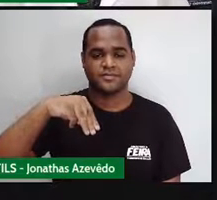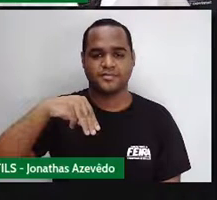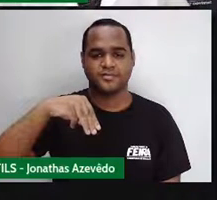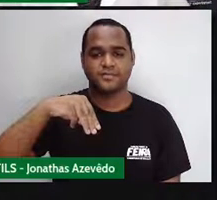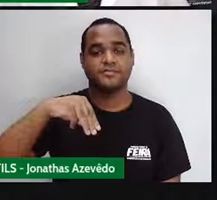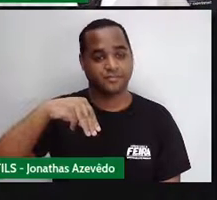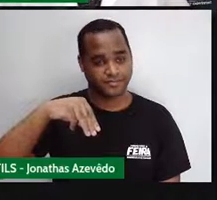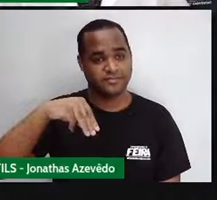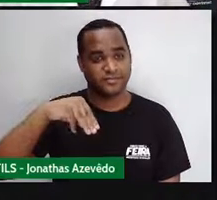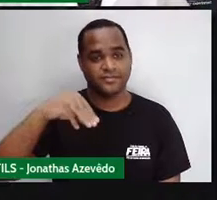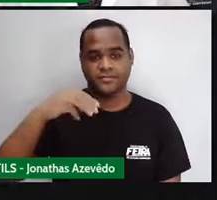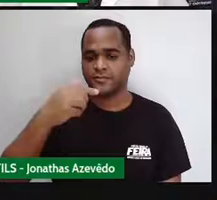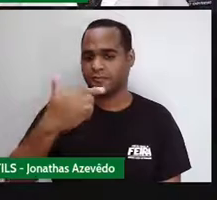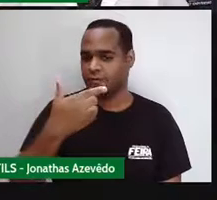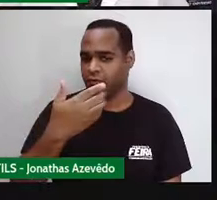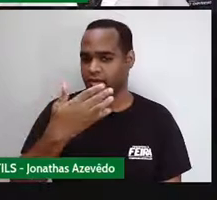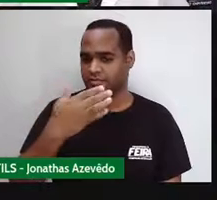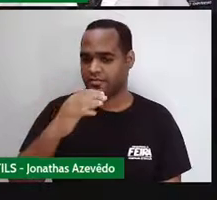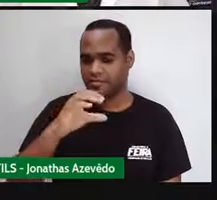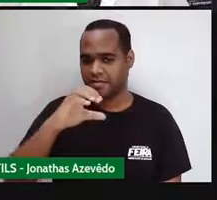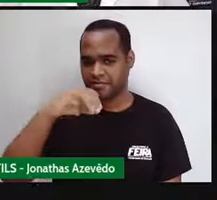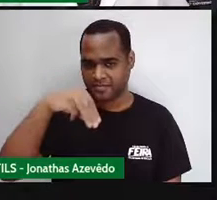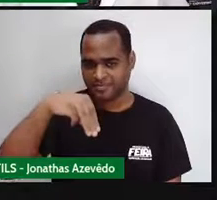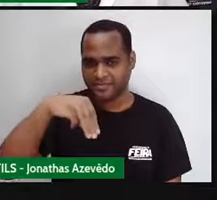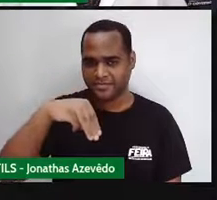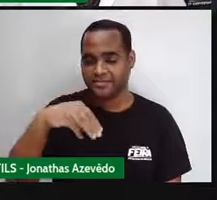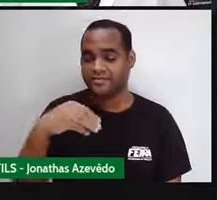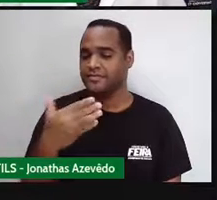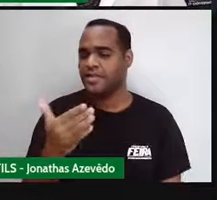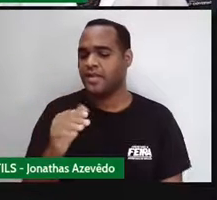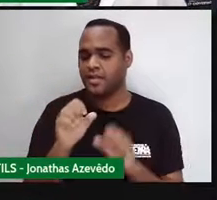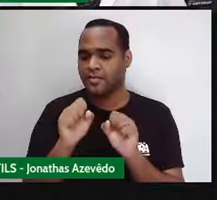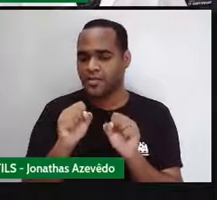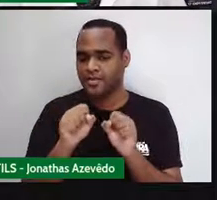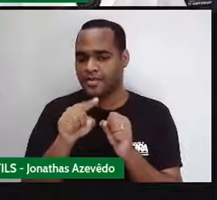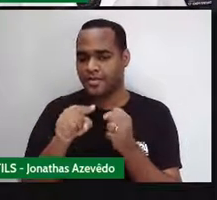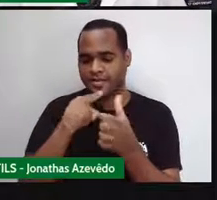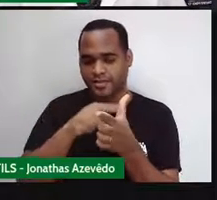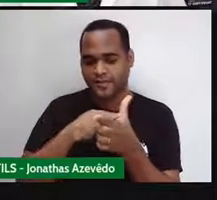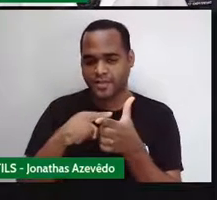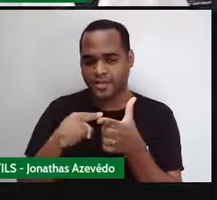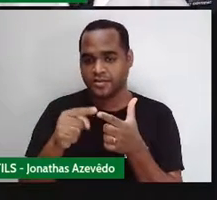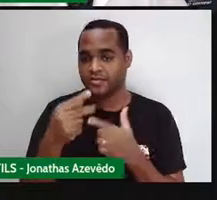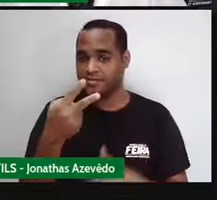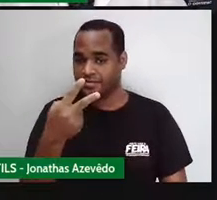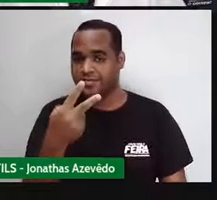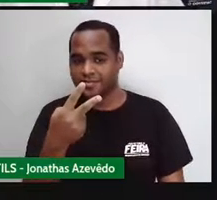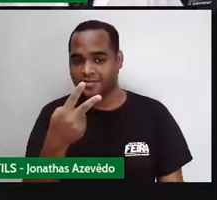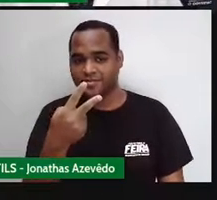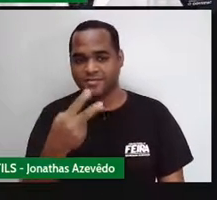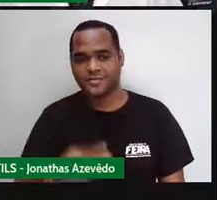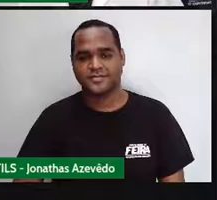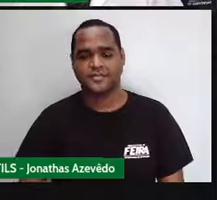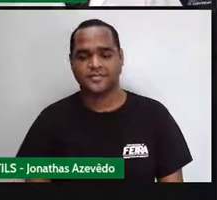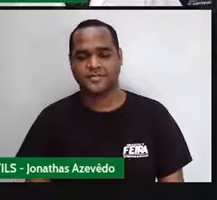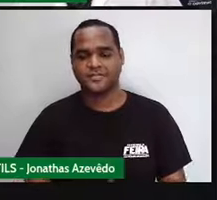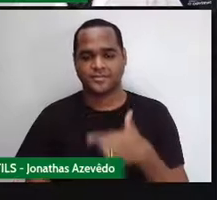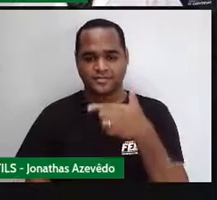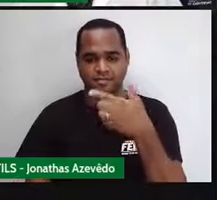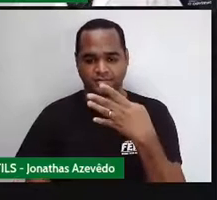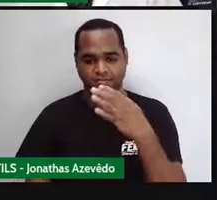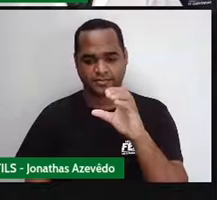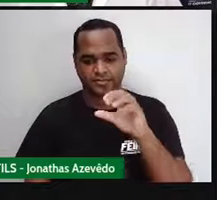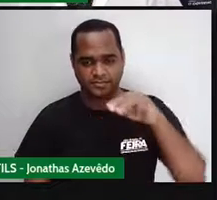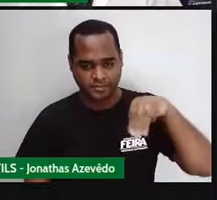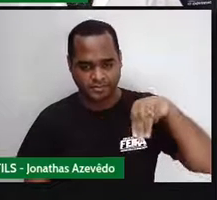Né? 24 centímetros. Que vai ser dividido por 2. Eu vou colocar esse 24 centímetros